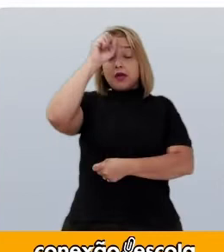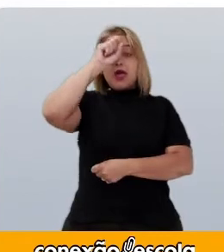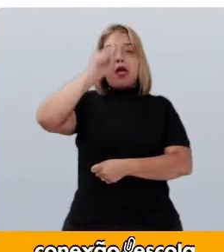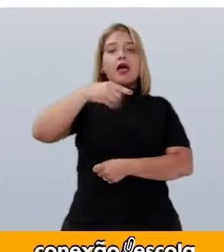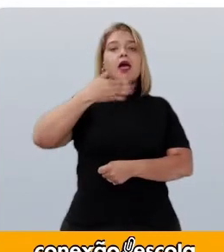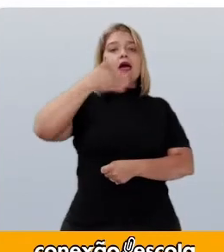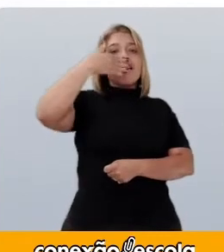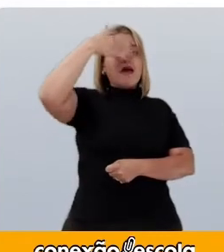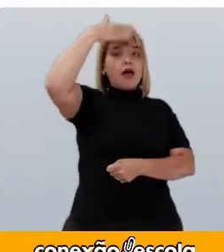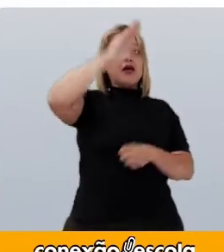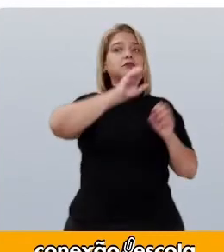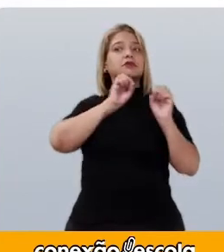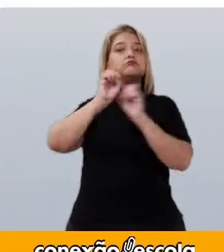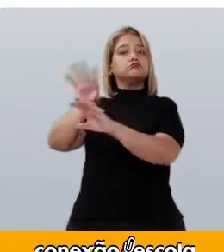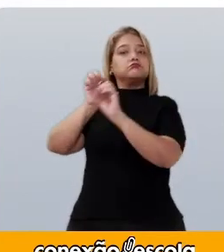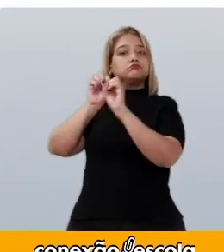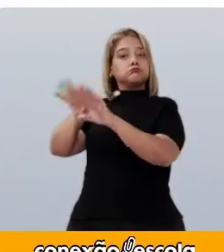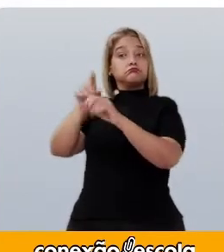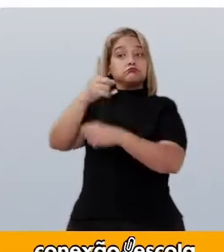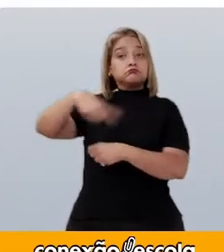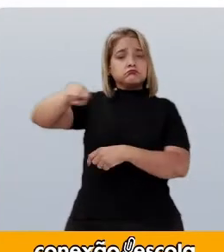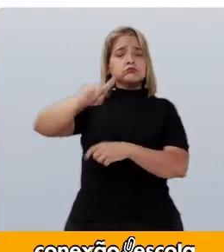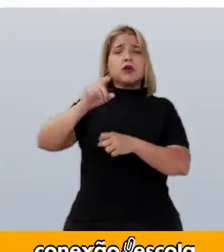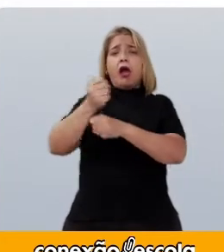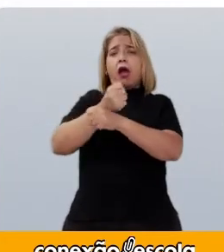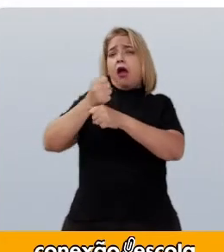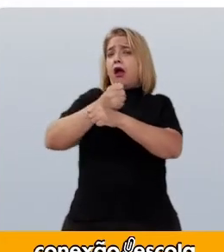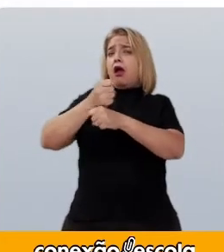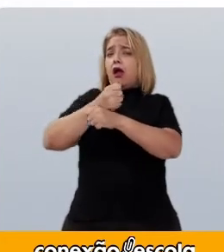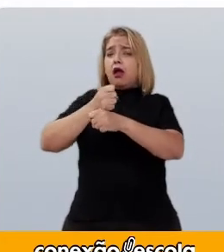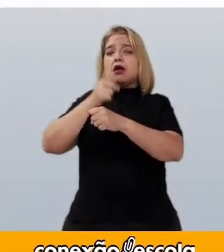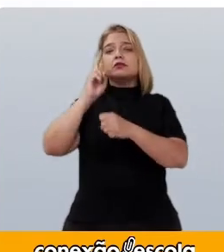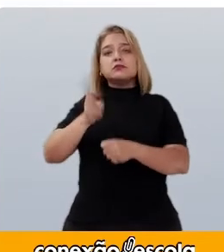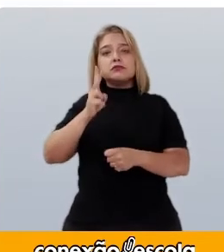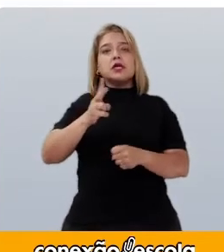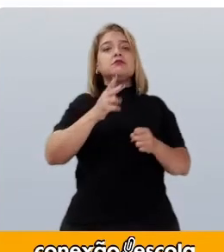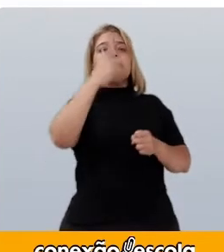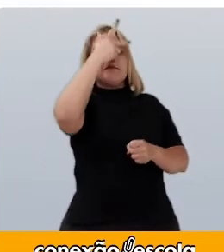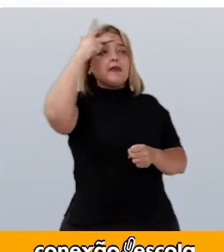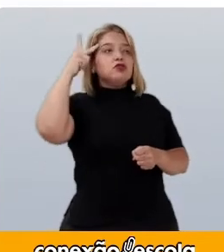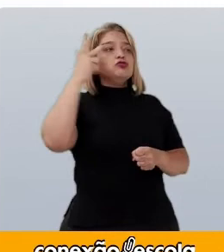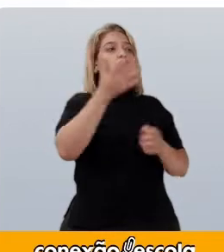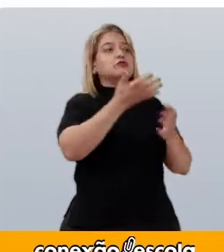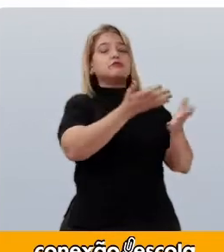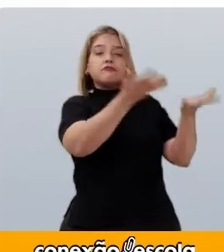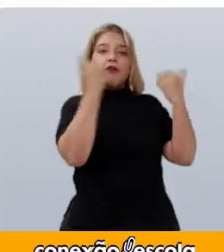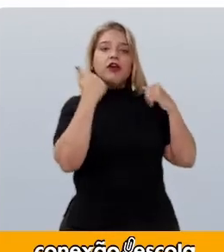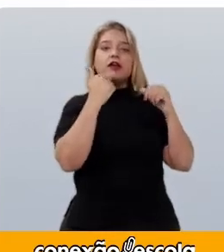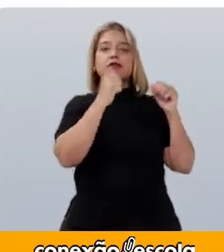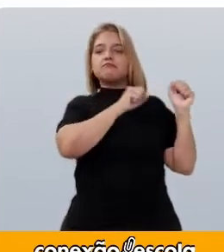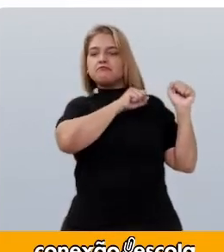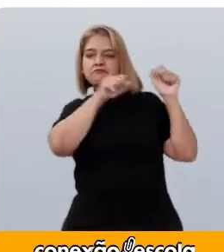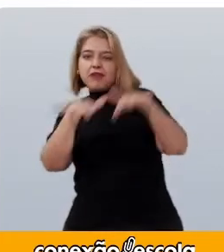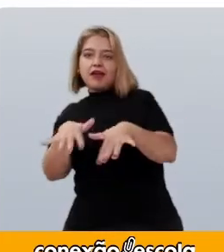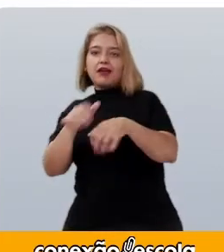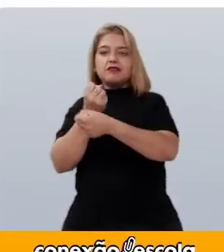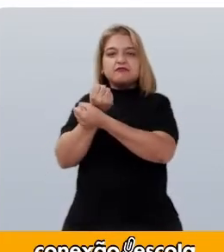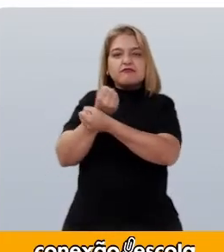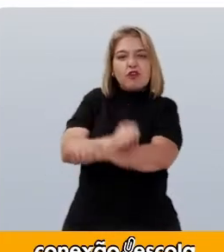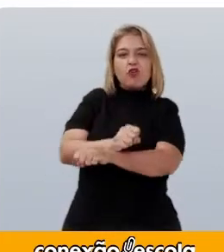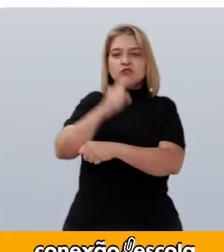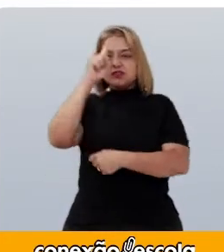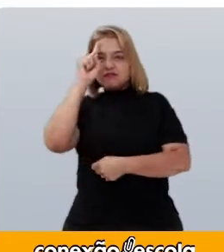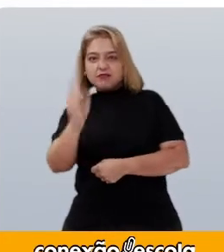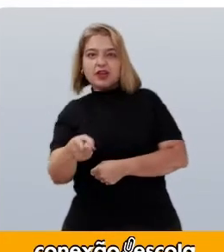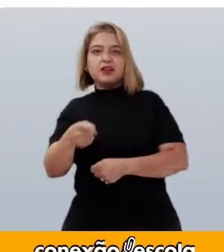contracosta Que há centenas De anos Vendiam pessoas Para trabalhos Forçados Para os povos Da antiguidade Como os otomanos E os